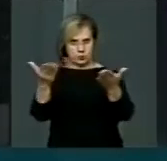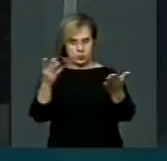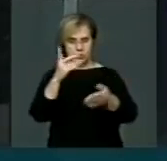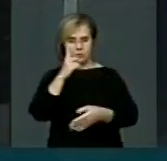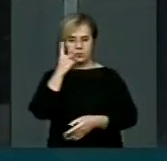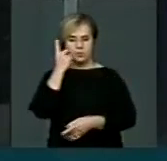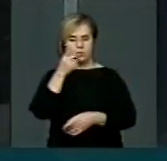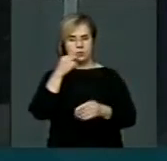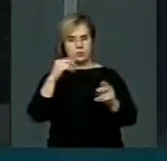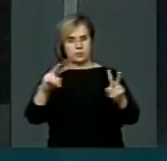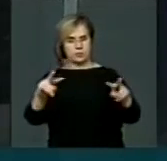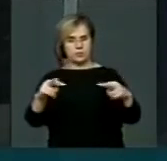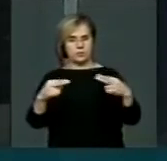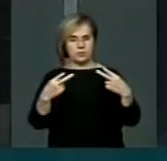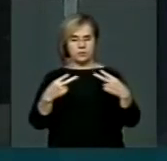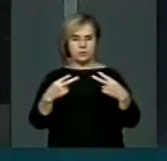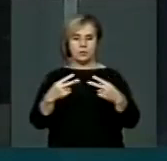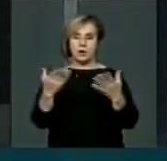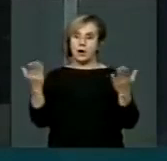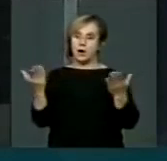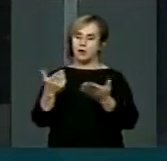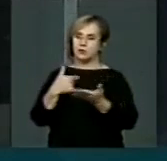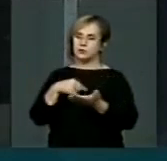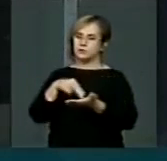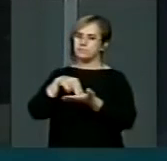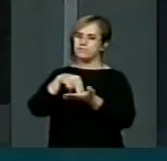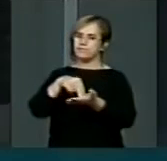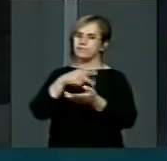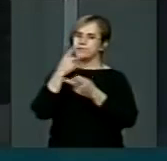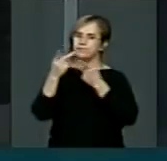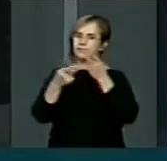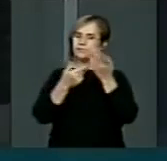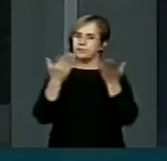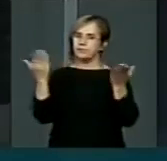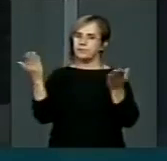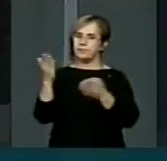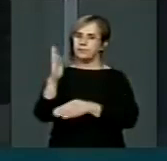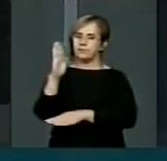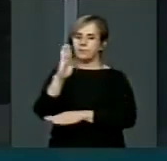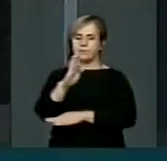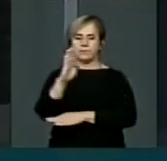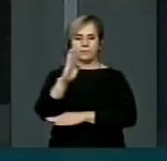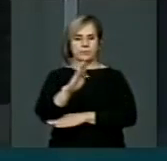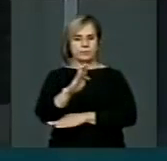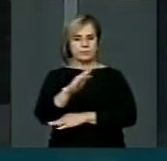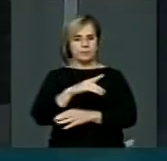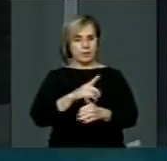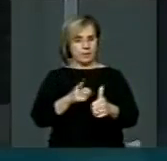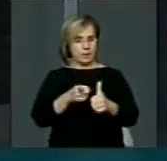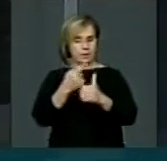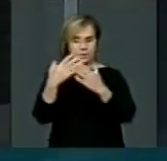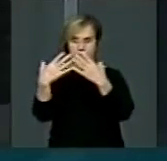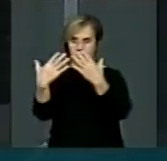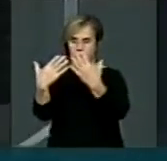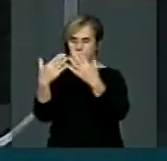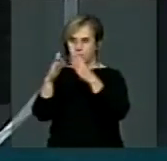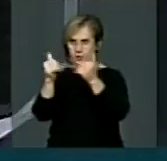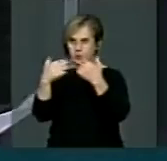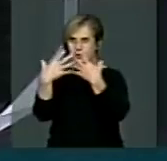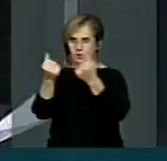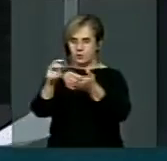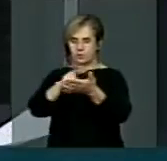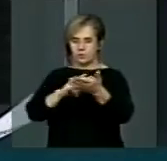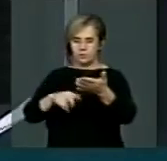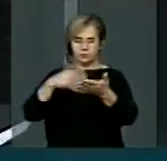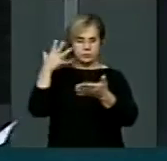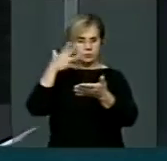deputados. Mas, Presidente, eu ocupo a tribuna na tarde de hoje. Primeiro, senhor Presidente, para dar como lido um pronunciamento que